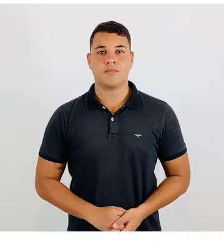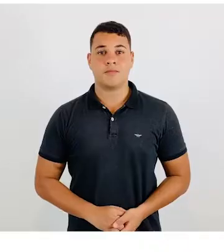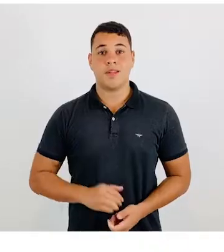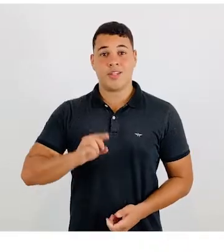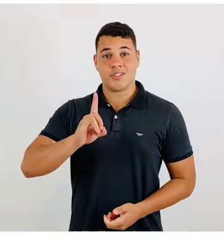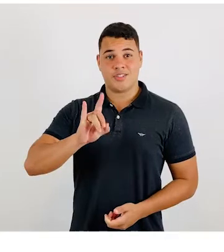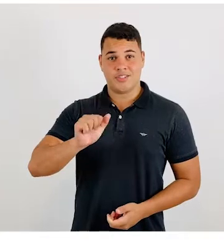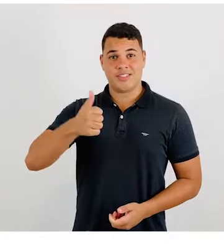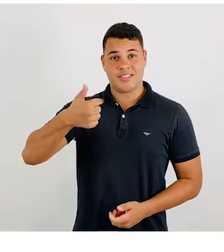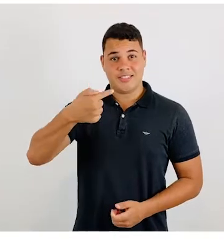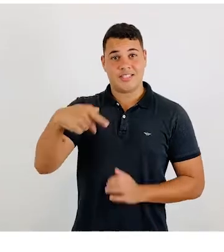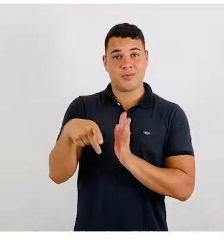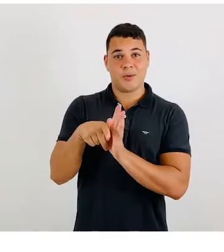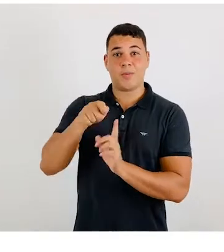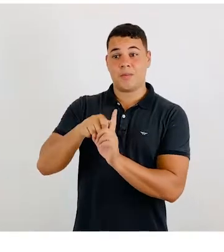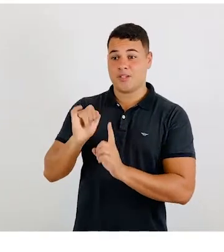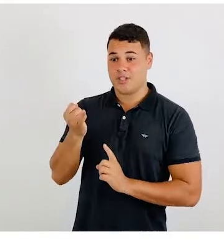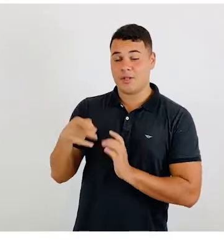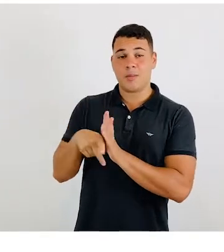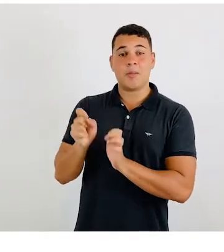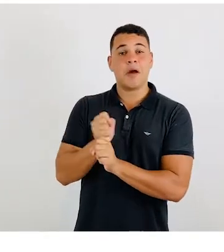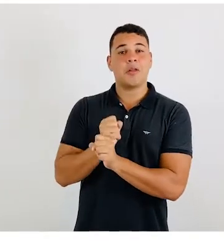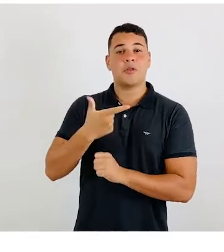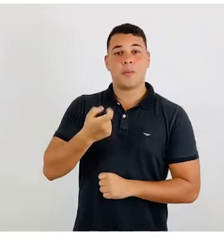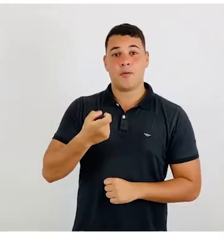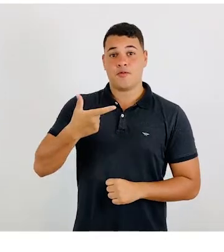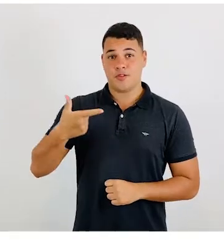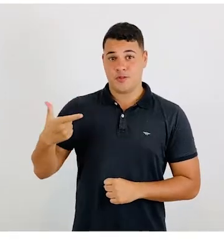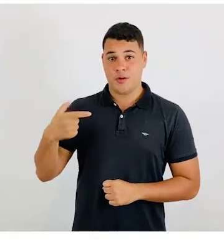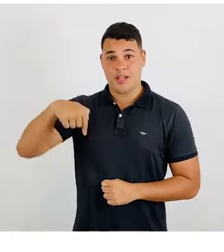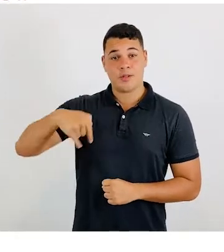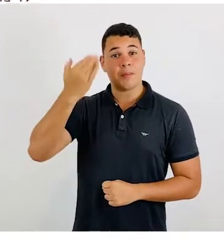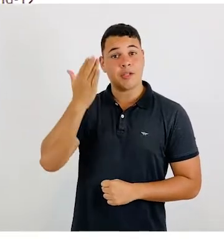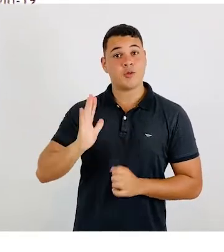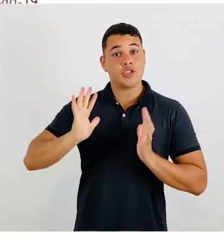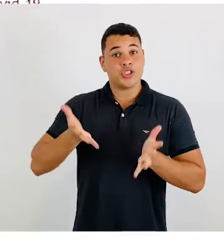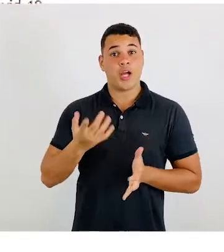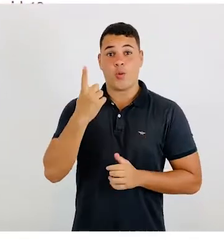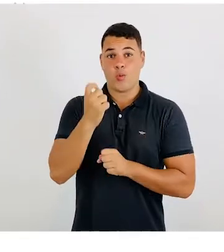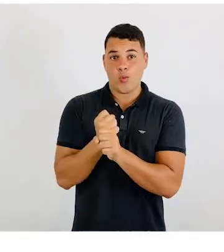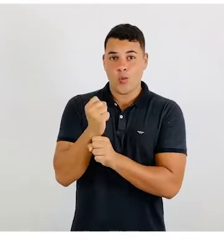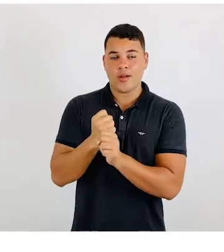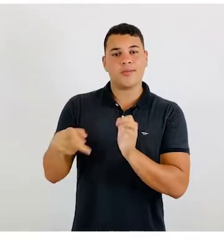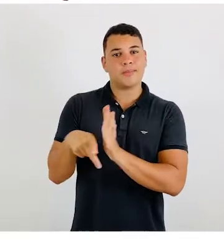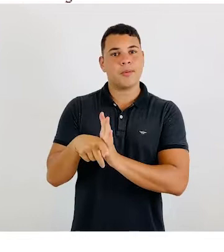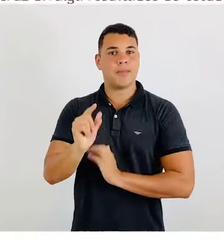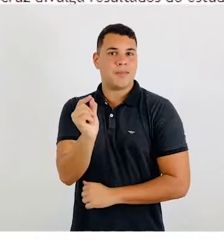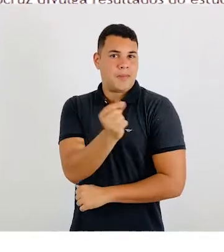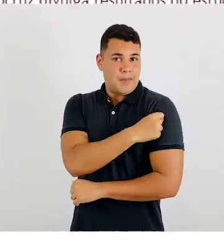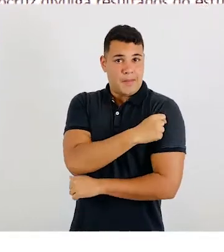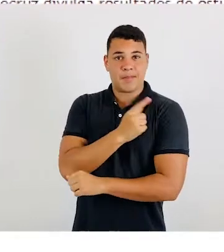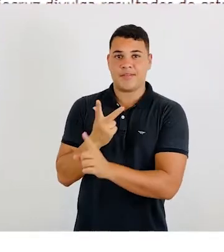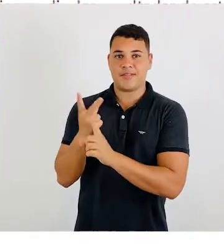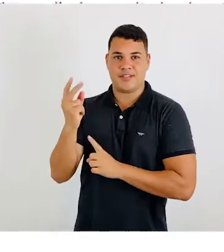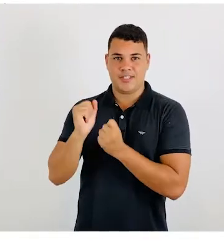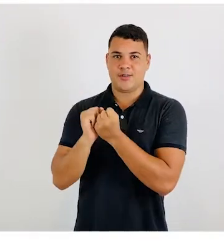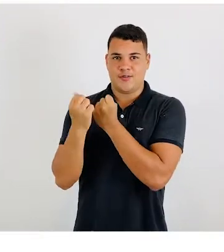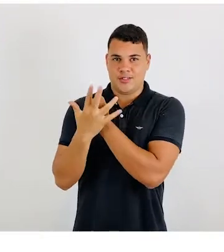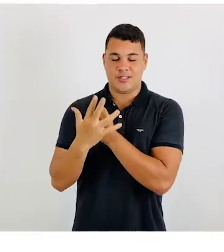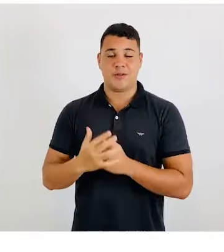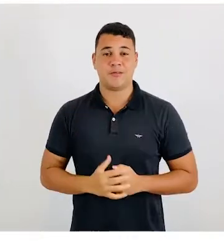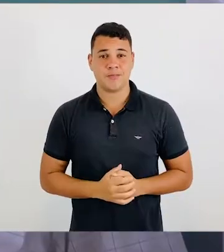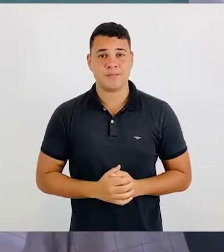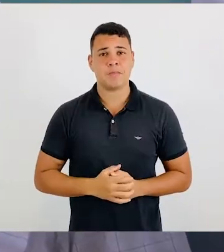No dia 17 de janeiro de 2022, o Brasil completou um ano de campanha de vacinação contra a Covid-19.